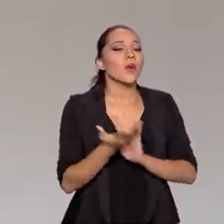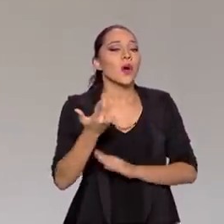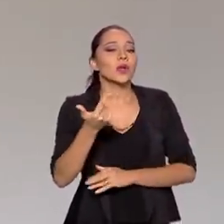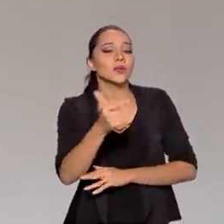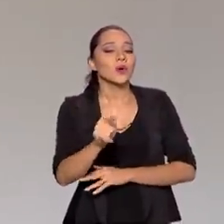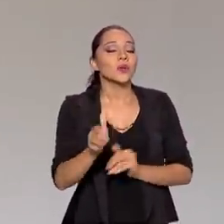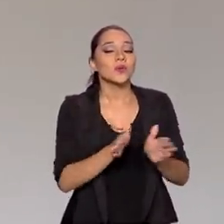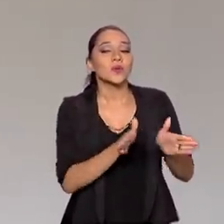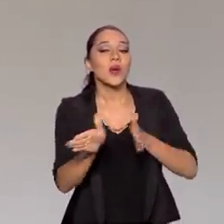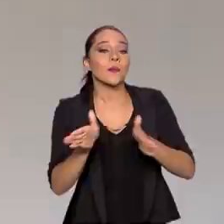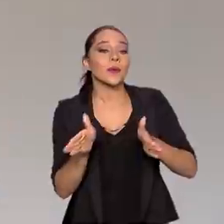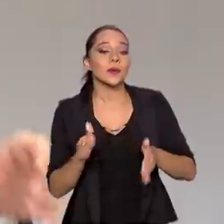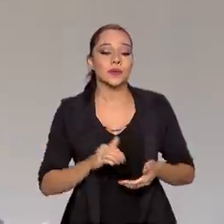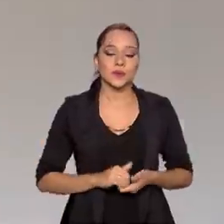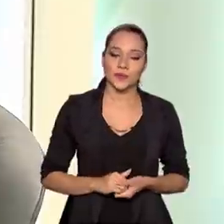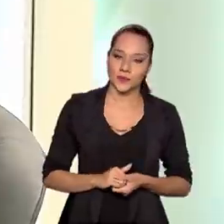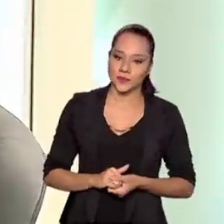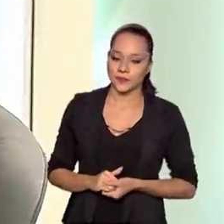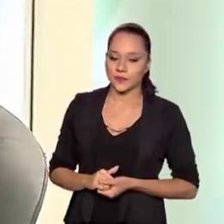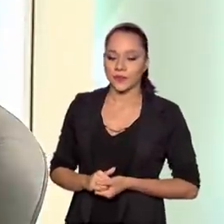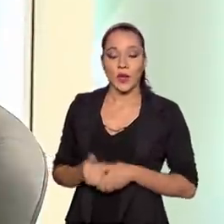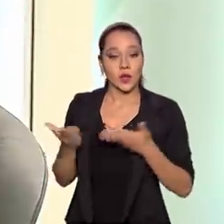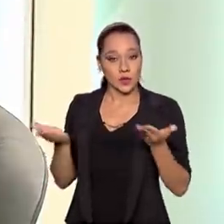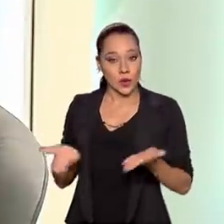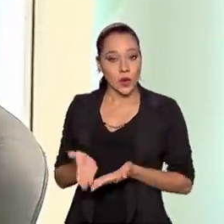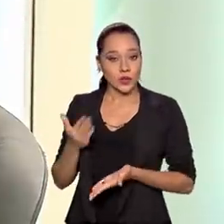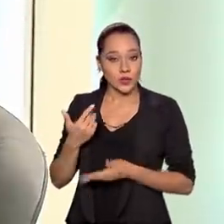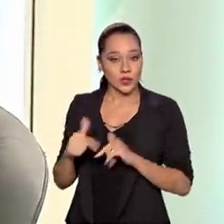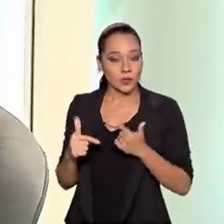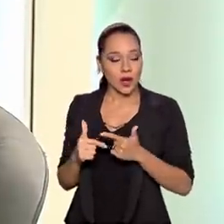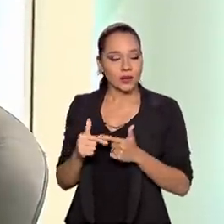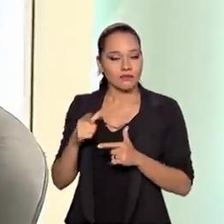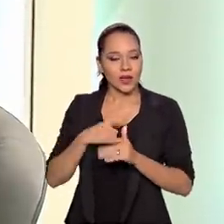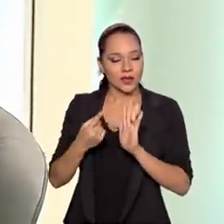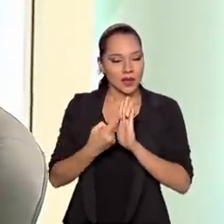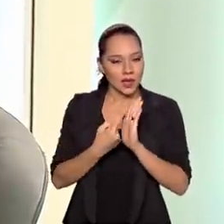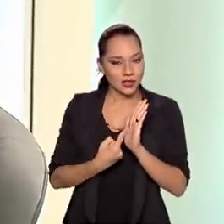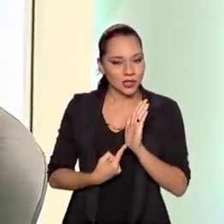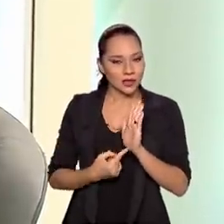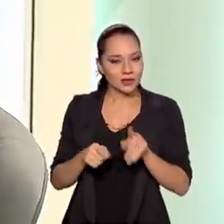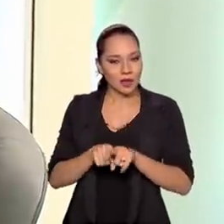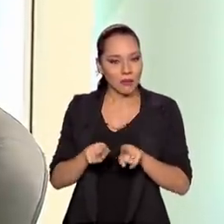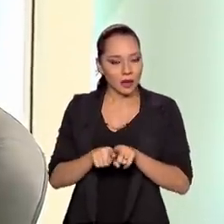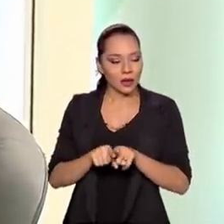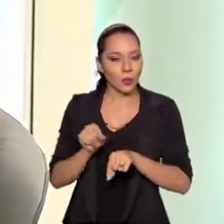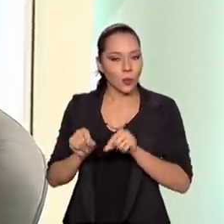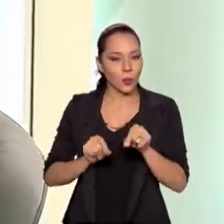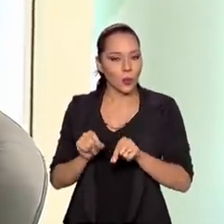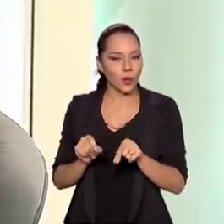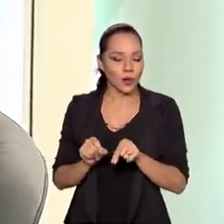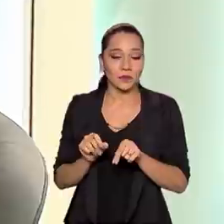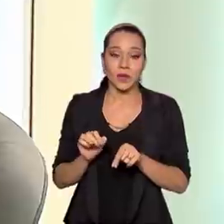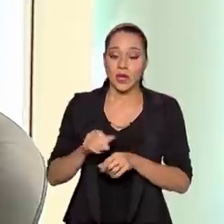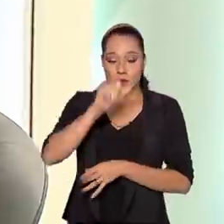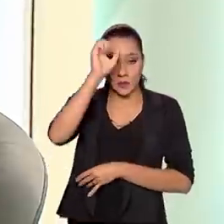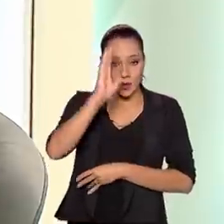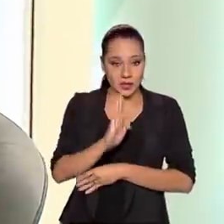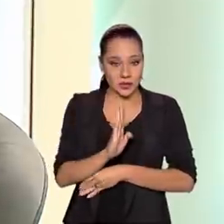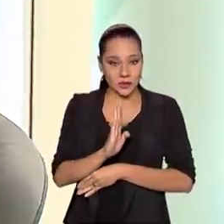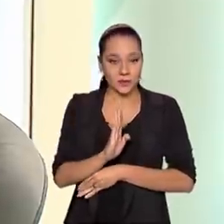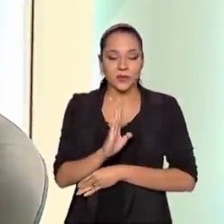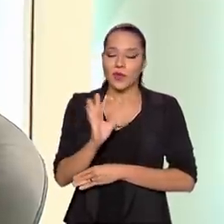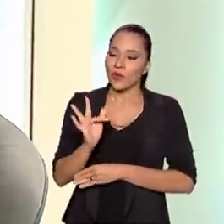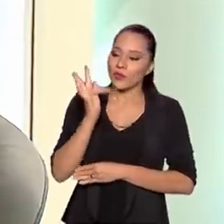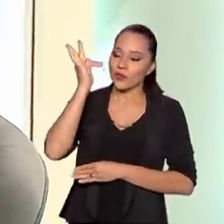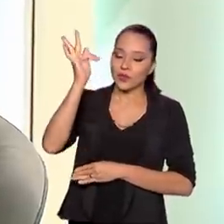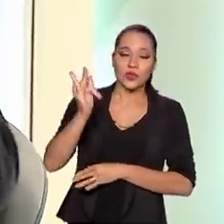outros caminhos, secretário? Hoje nós trabalhamos, está na nossa agenda também, de modo muito claro, que para o Brasil o